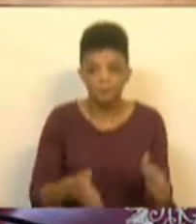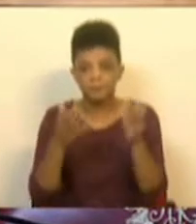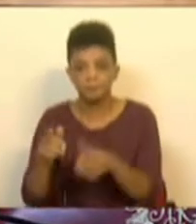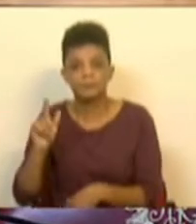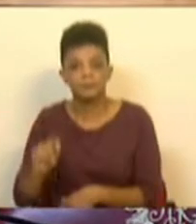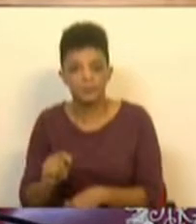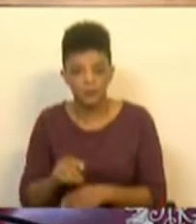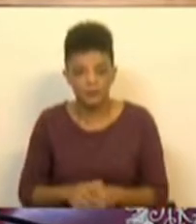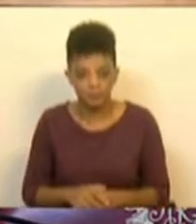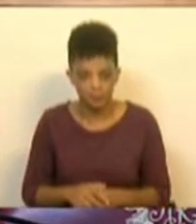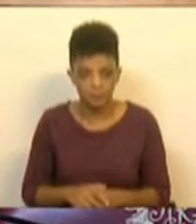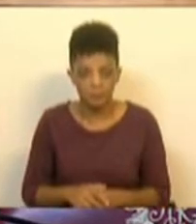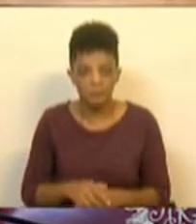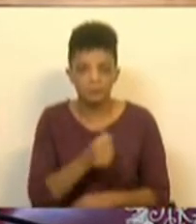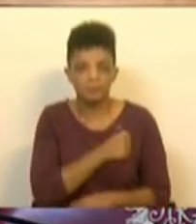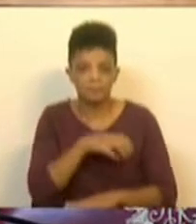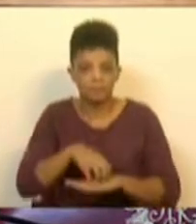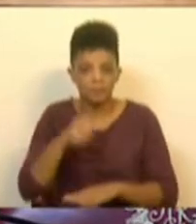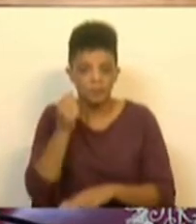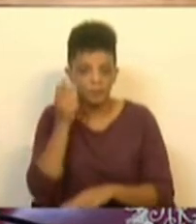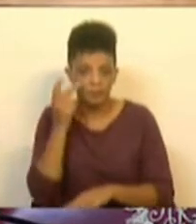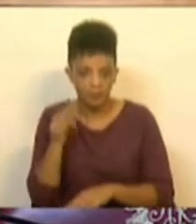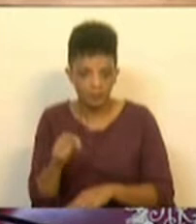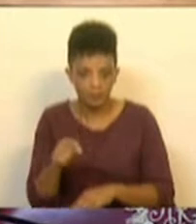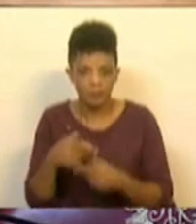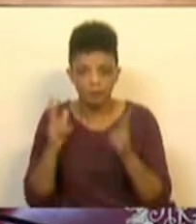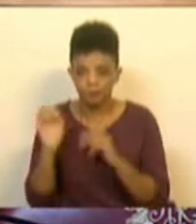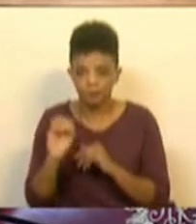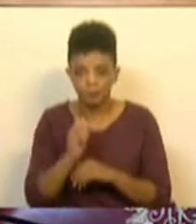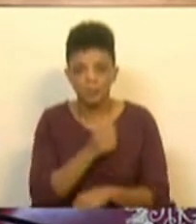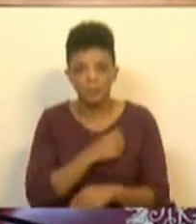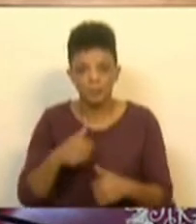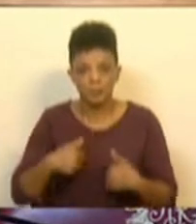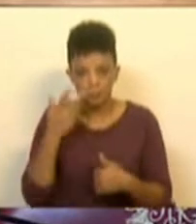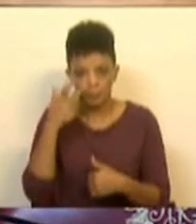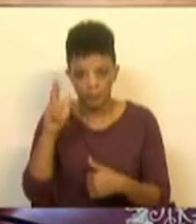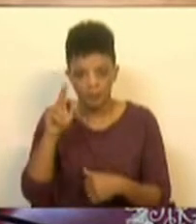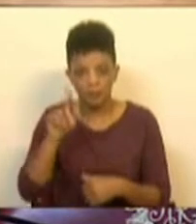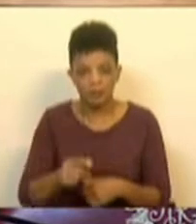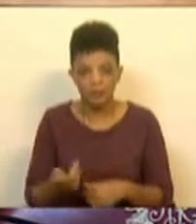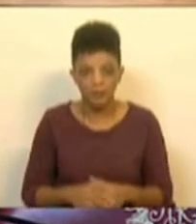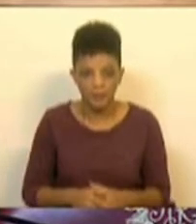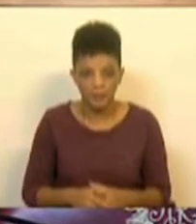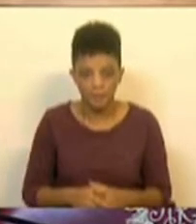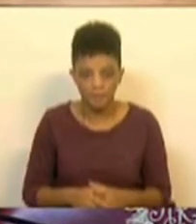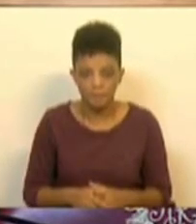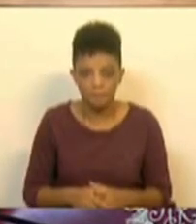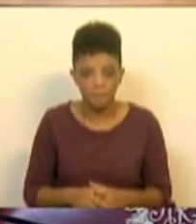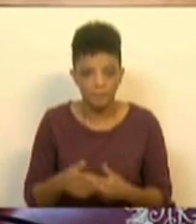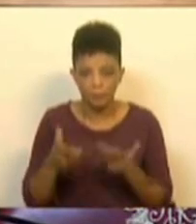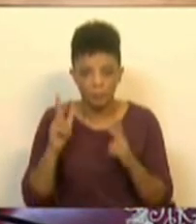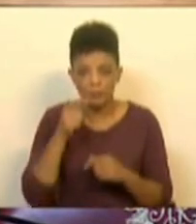possam também fazê-lo com os imóveis habitacionais não disponíveis para habitação própria permanente e não disponíveis também para